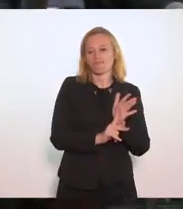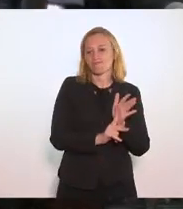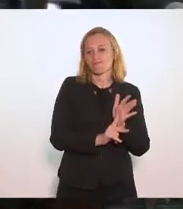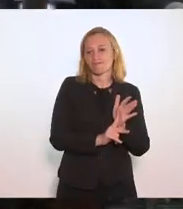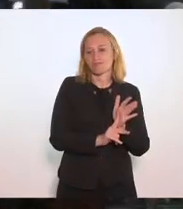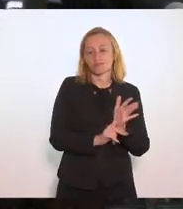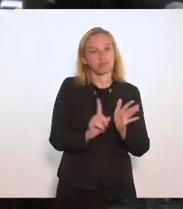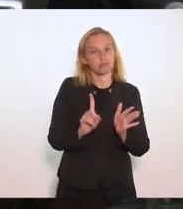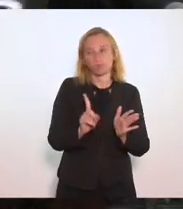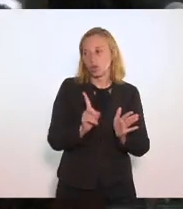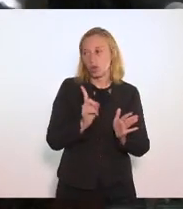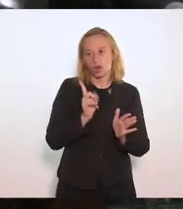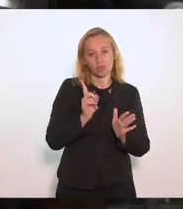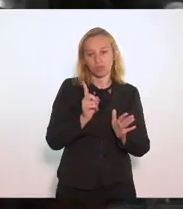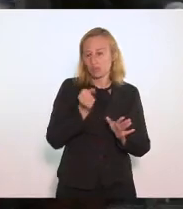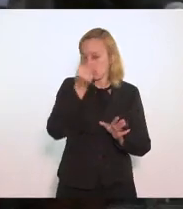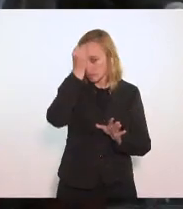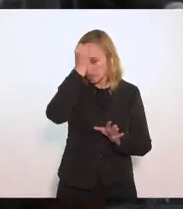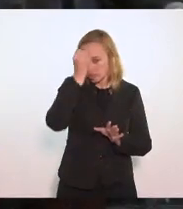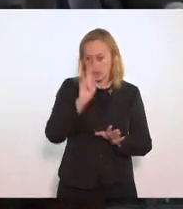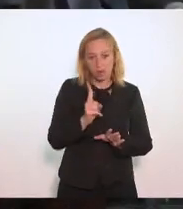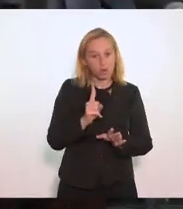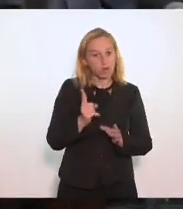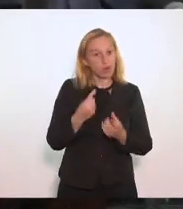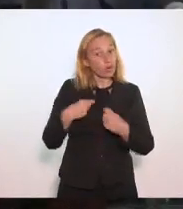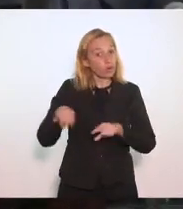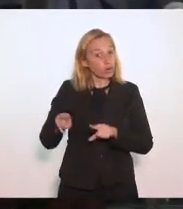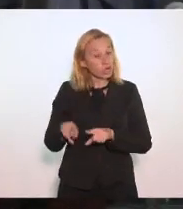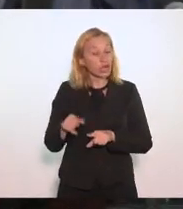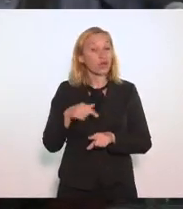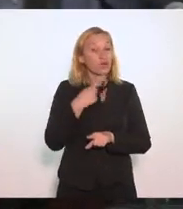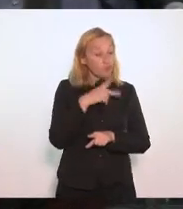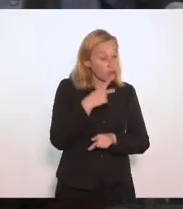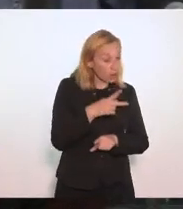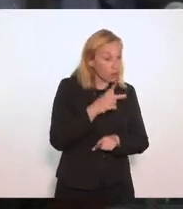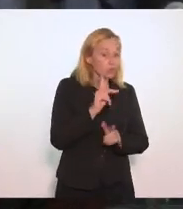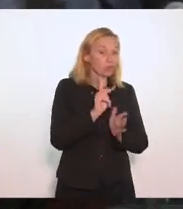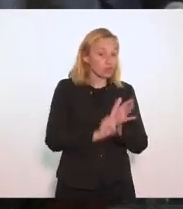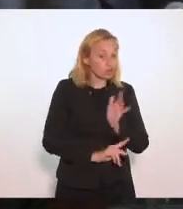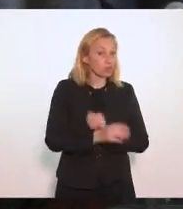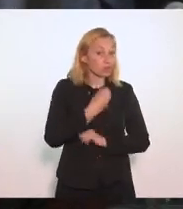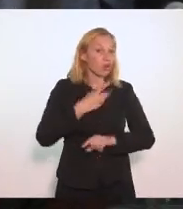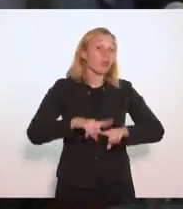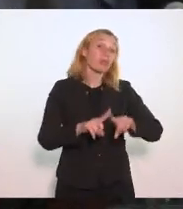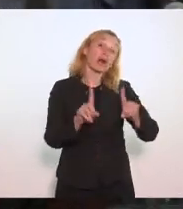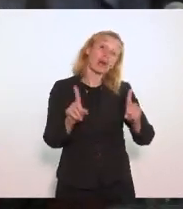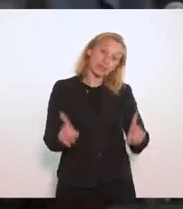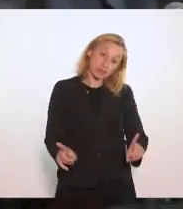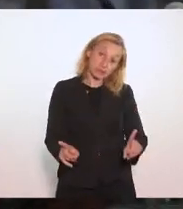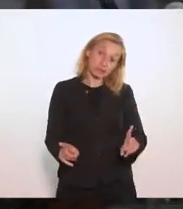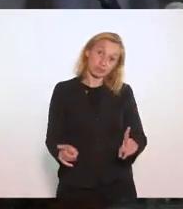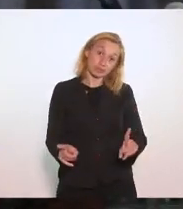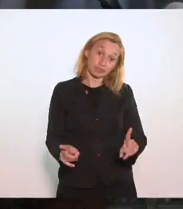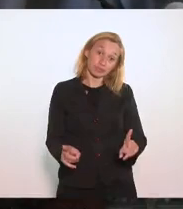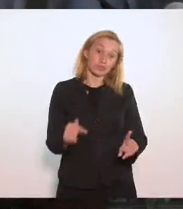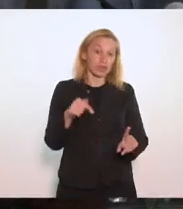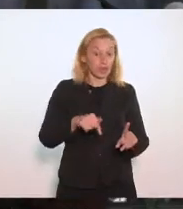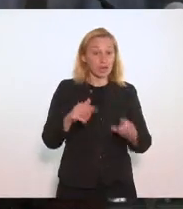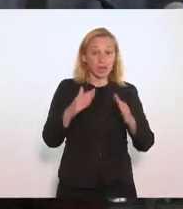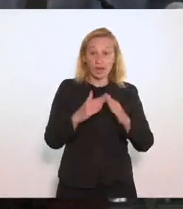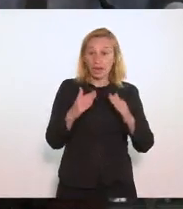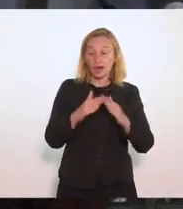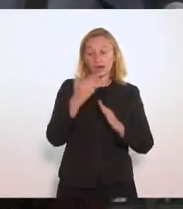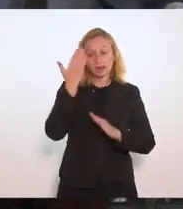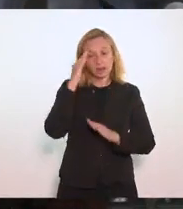Em nenhum momento Eu disse isso aqui Pelo contrário Fiz defesa Do projeto Mas Aqui é uma casa De